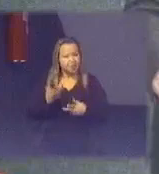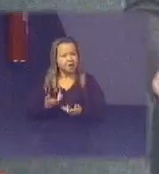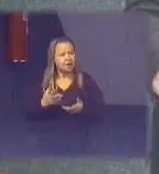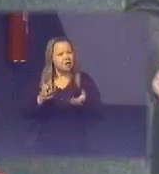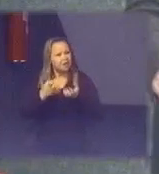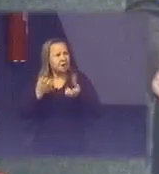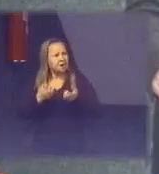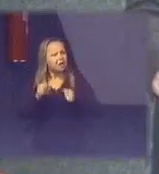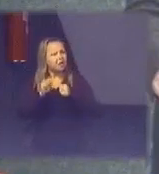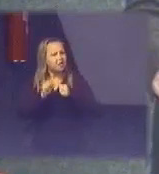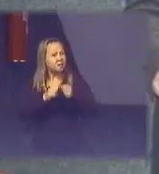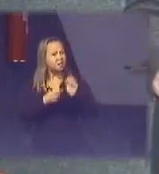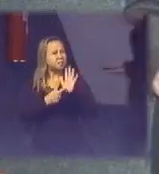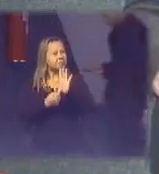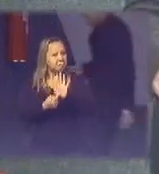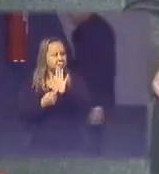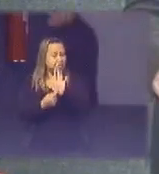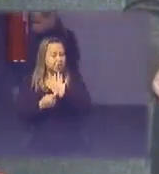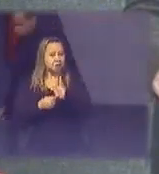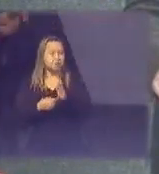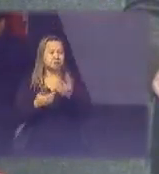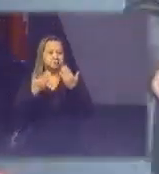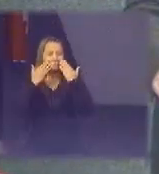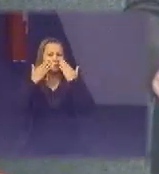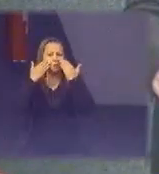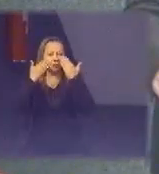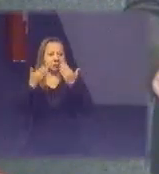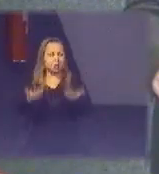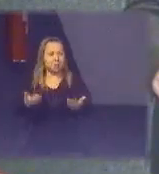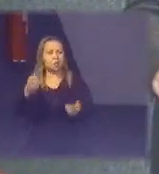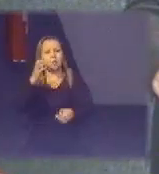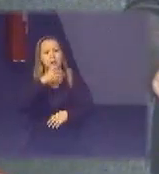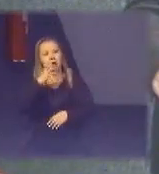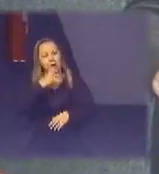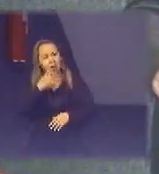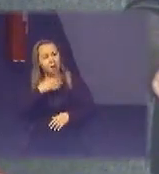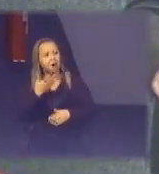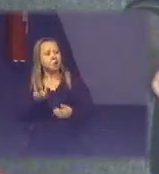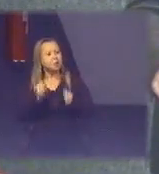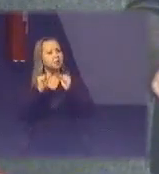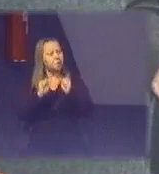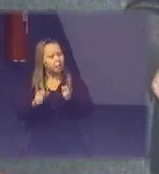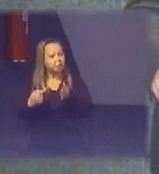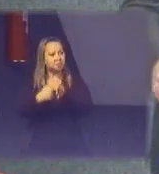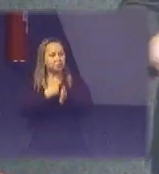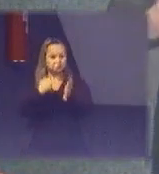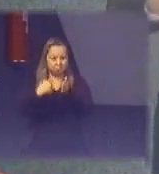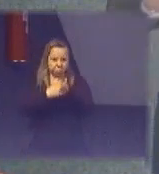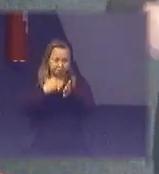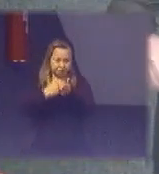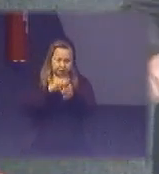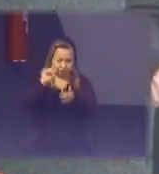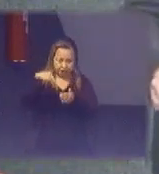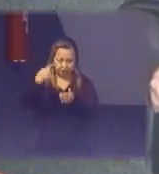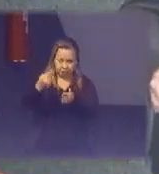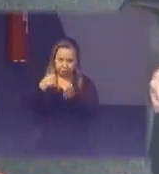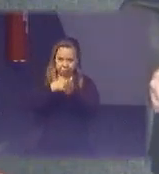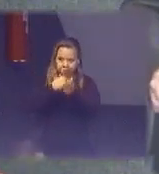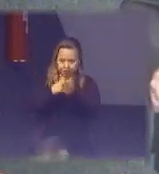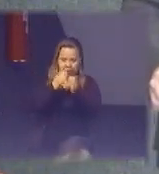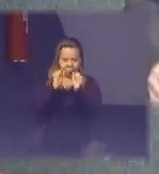apresentação bastante rápida e abrir espaço para que tenham várias perguntas que eu acho que enriquece mais